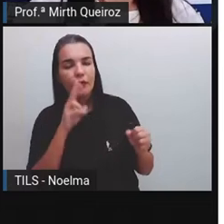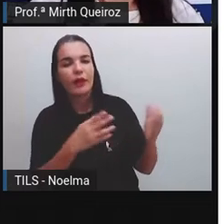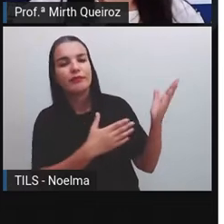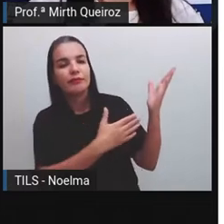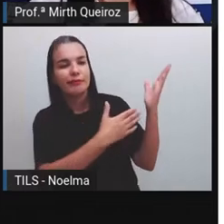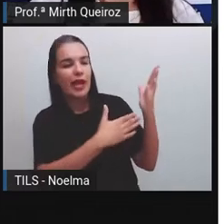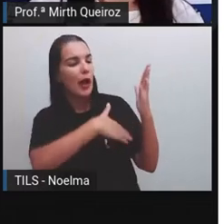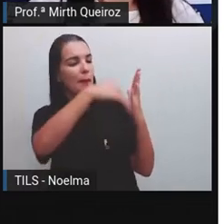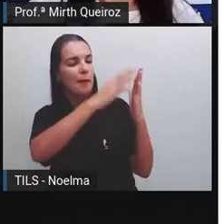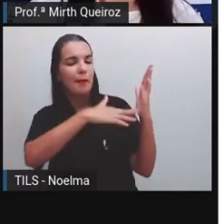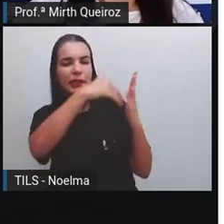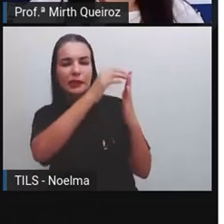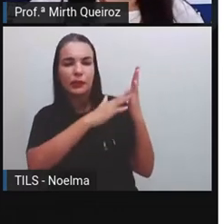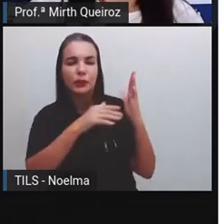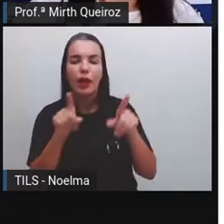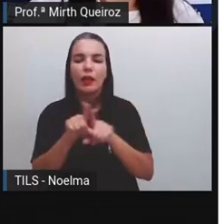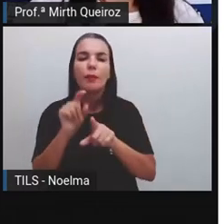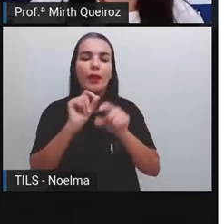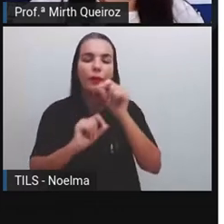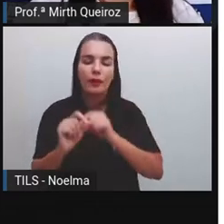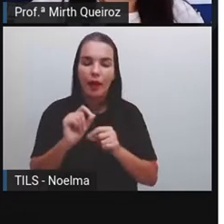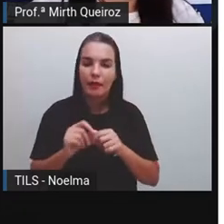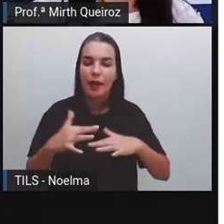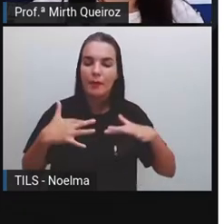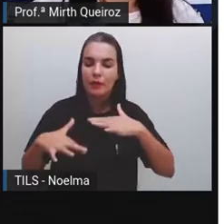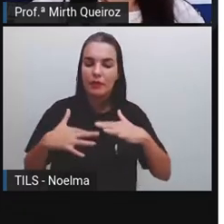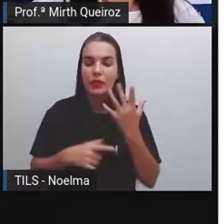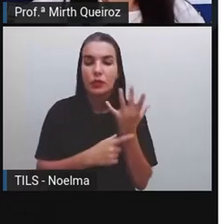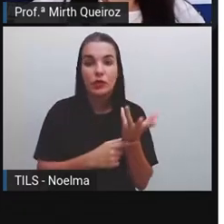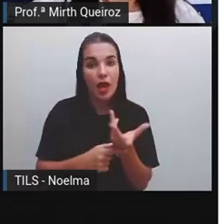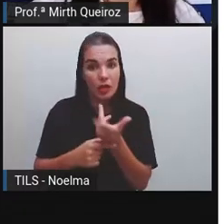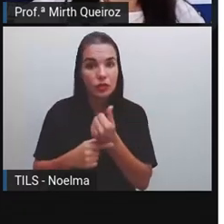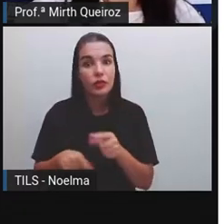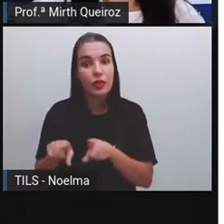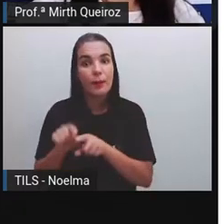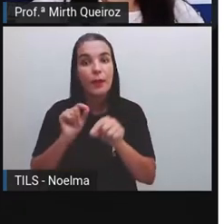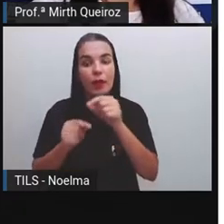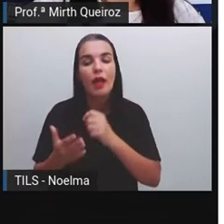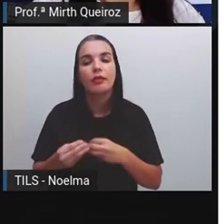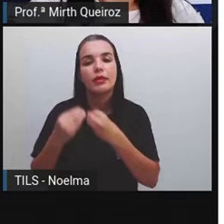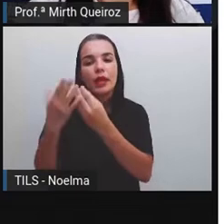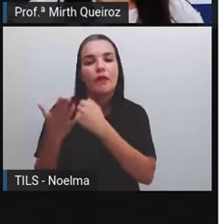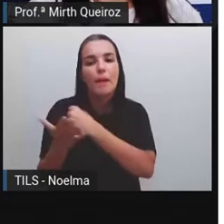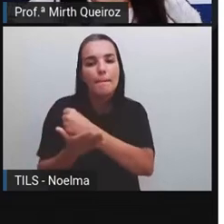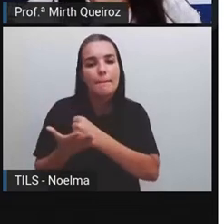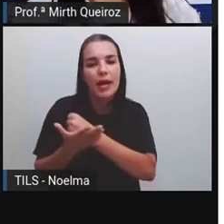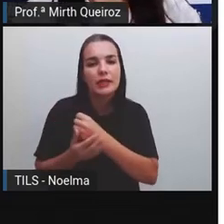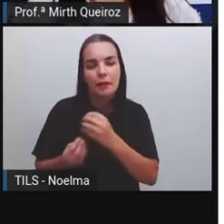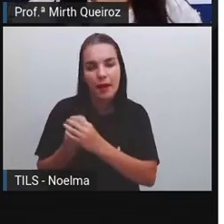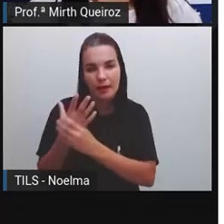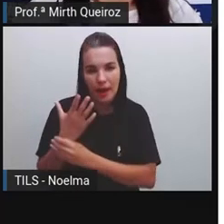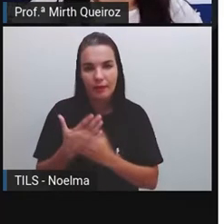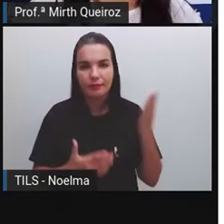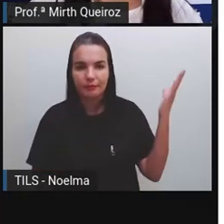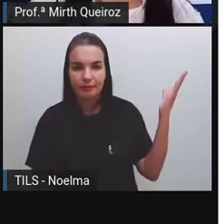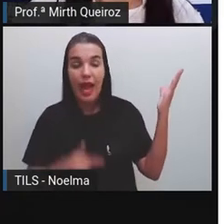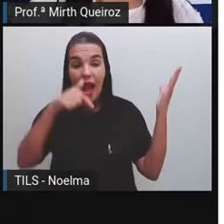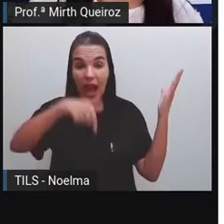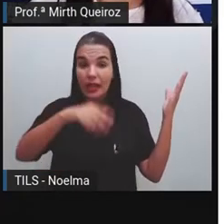ver essas manifestações artísticas que serviam aí de base para o desenvolvimento desse gênero textual.